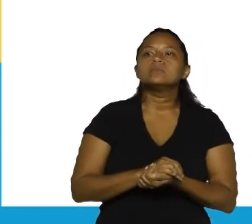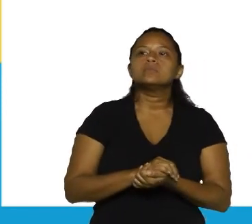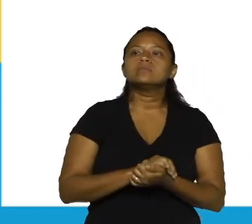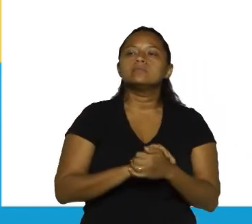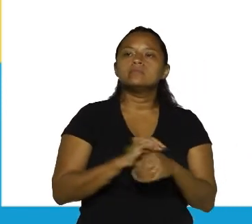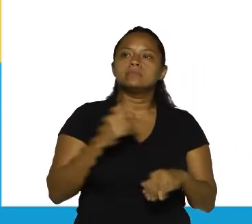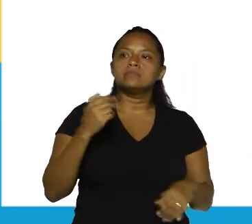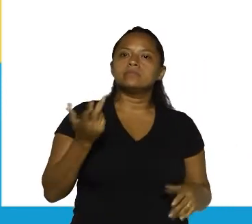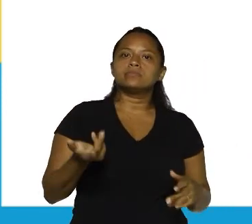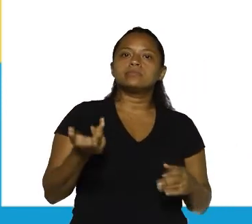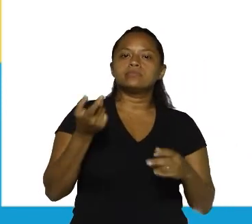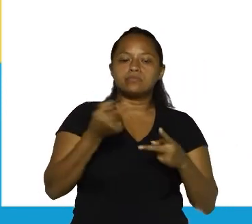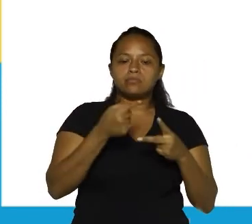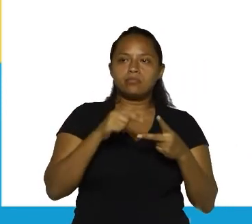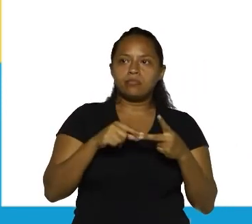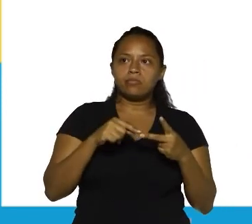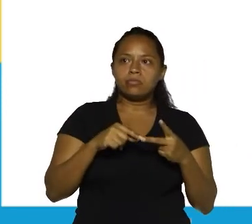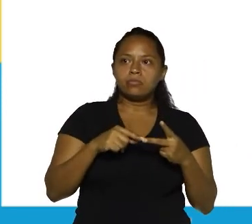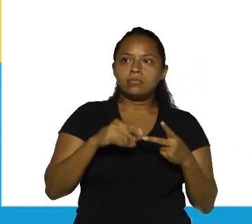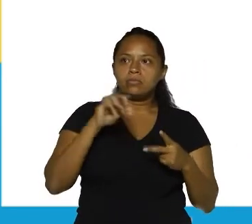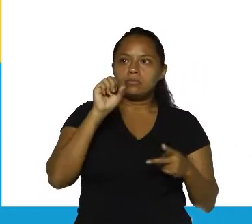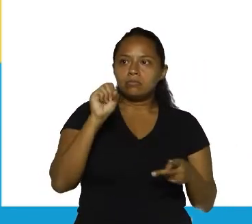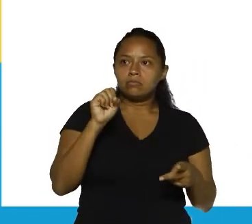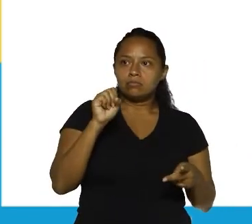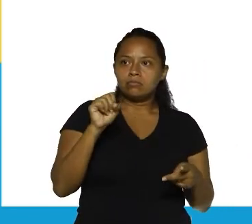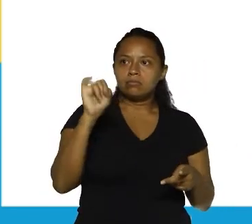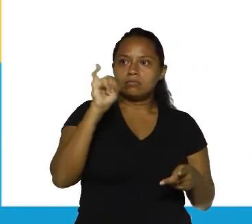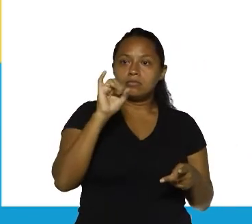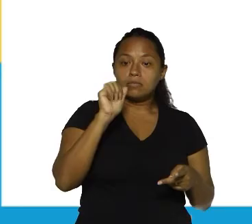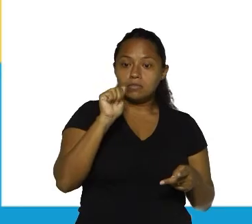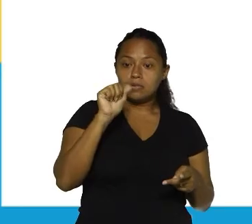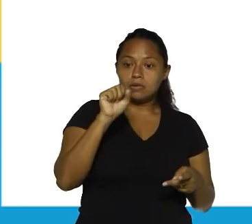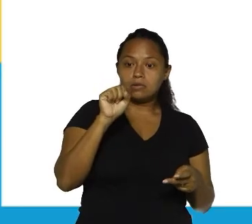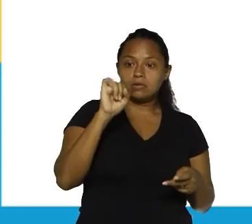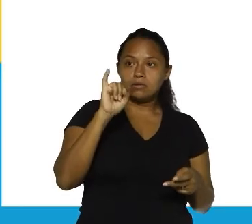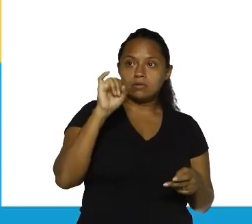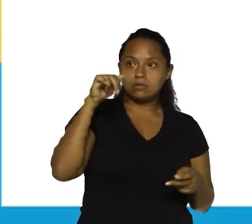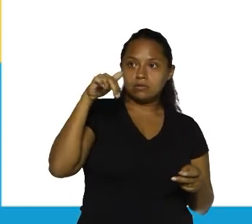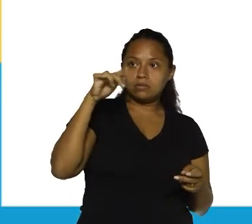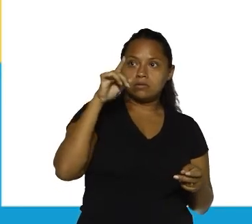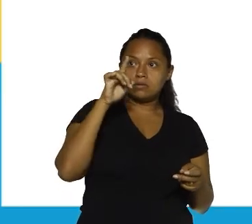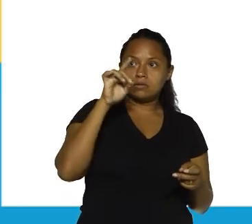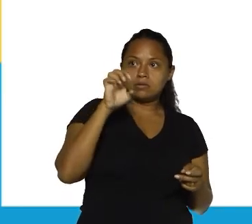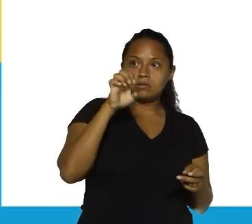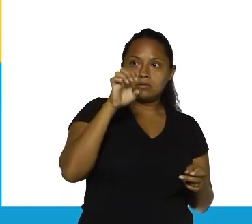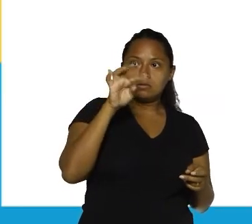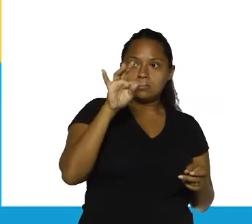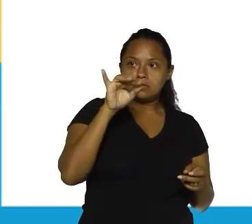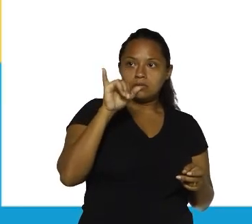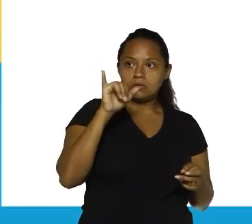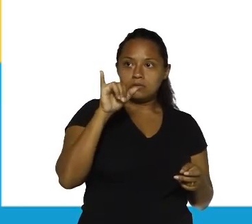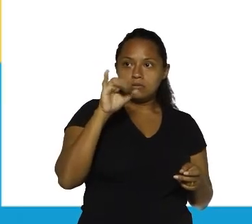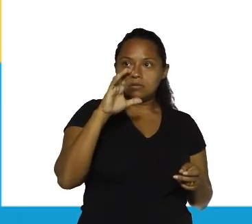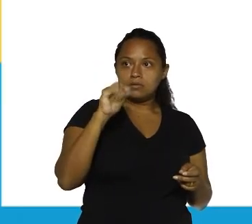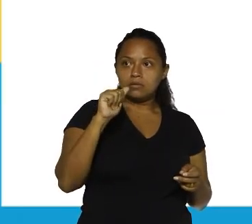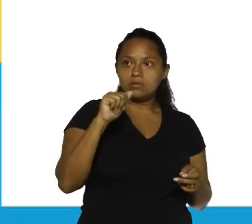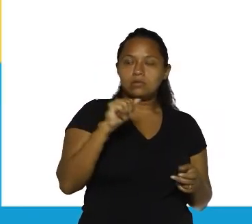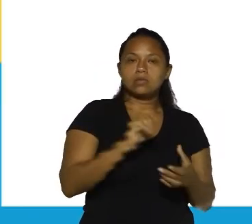E nós temos as sindéticas. O que seria oração sindética?